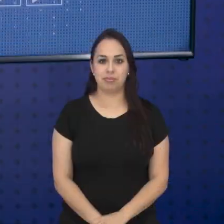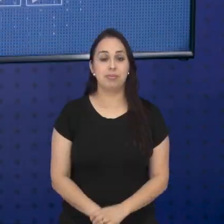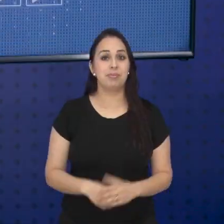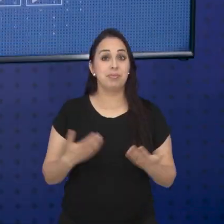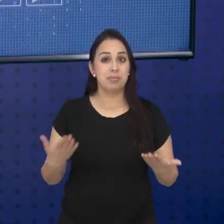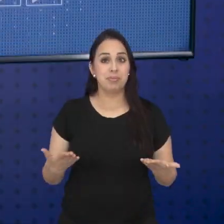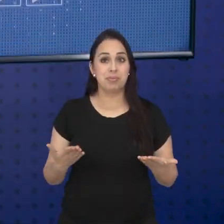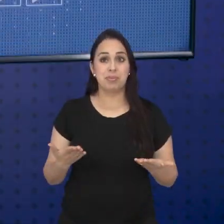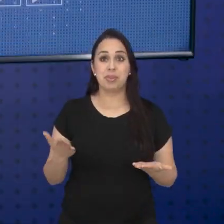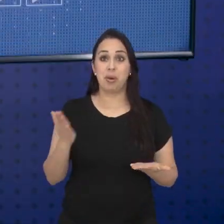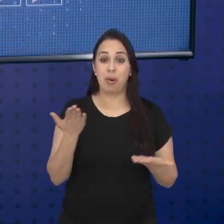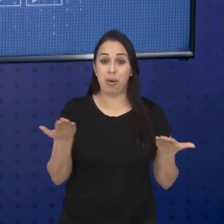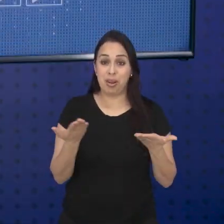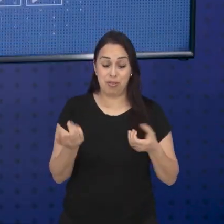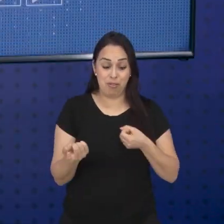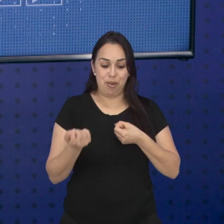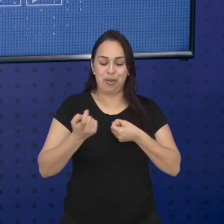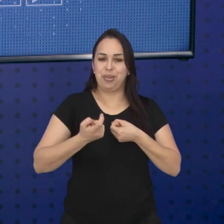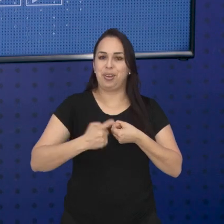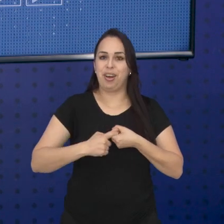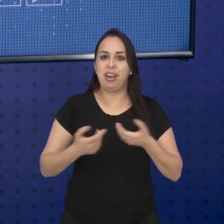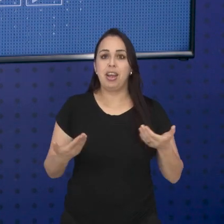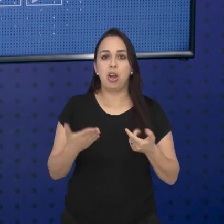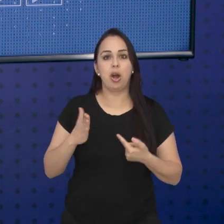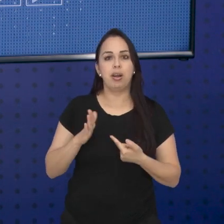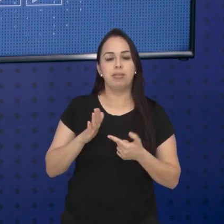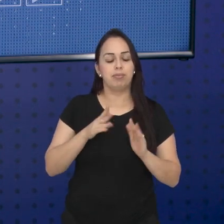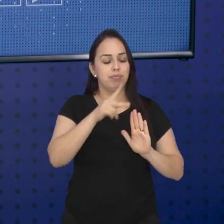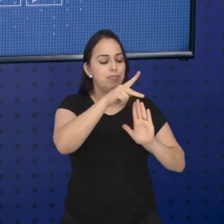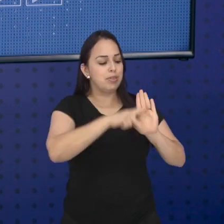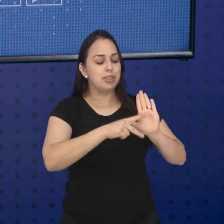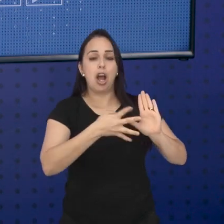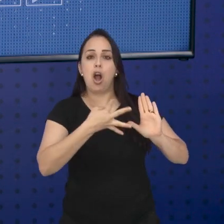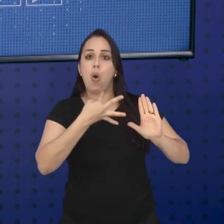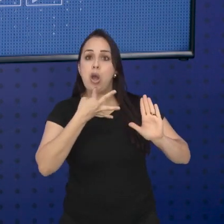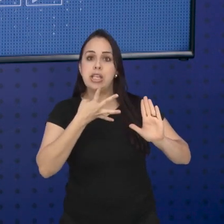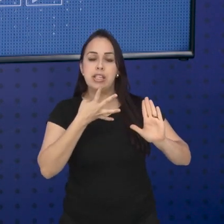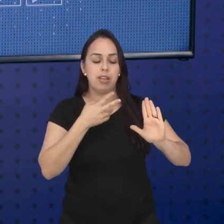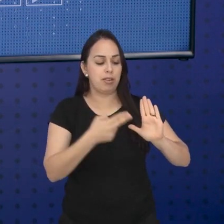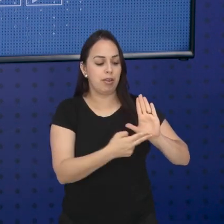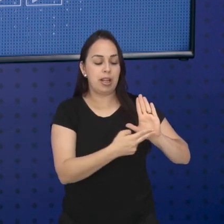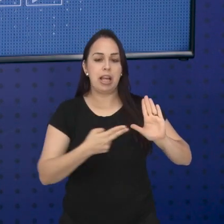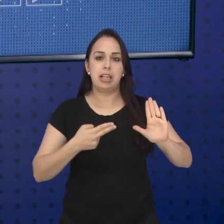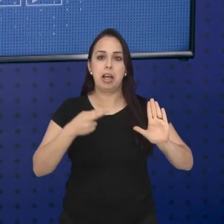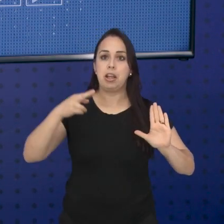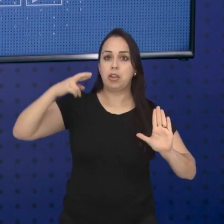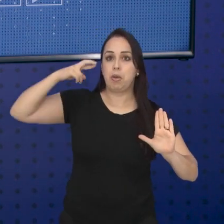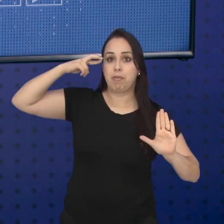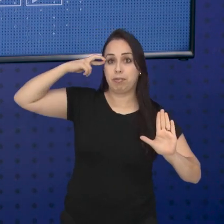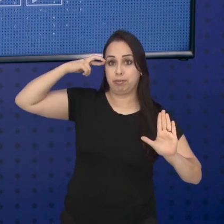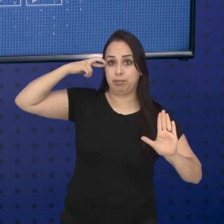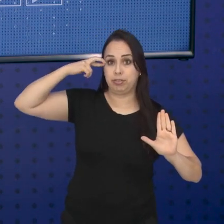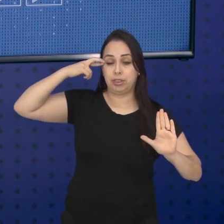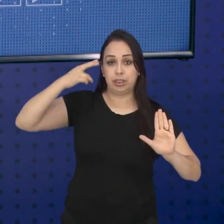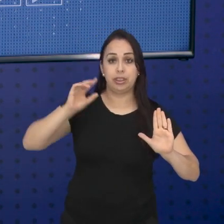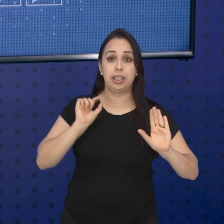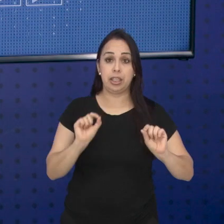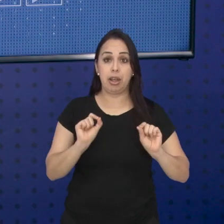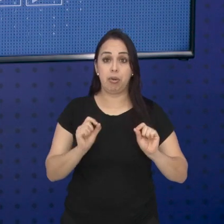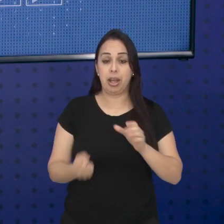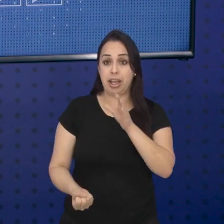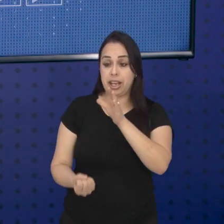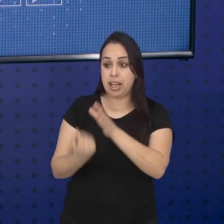Oi pessoal, nós já estamos de volta e agora vamos conhecer o projeto de lei do vereador Rogério da Cazem, que pretende